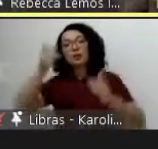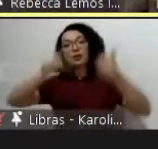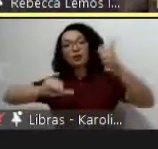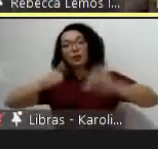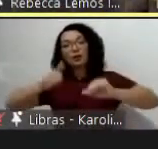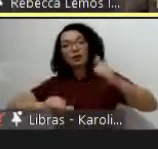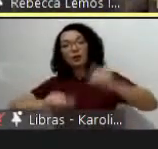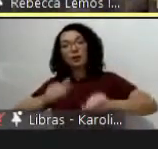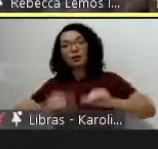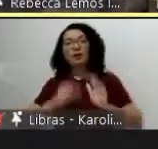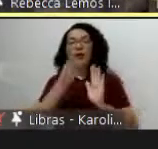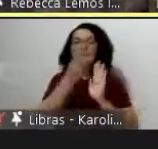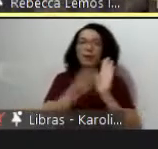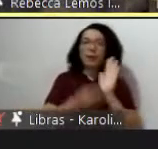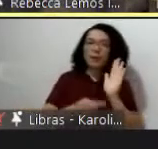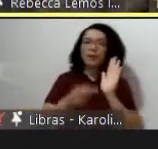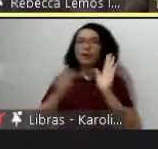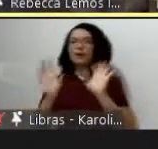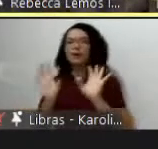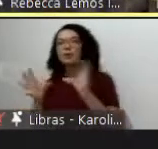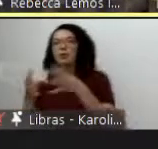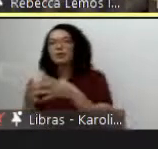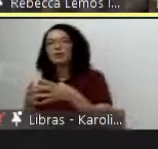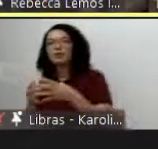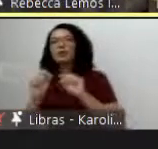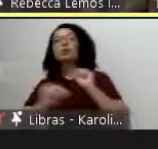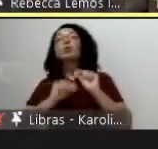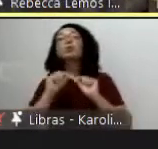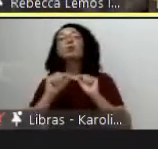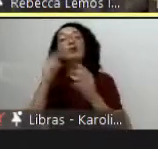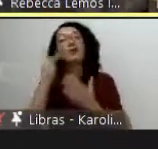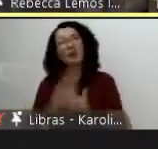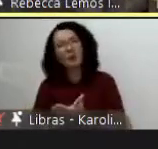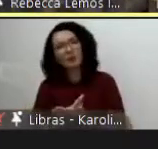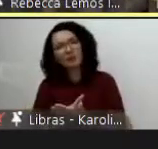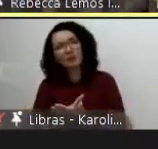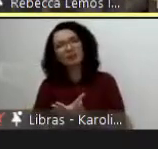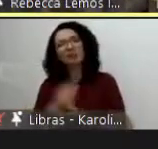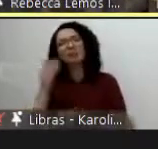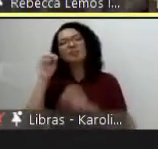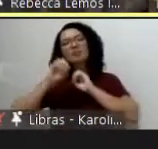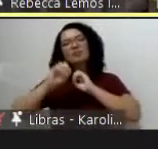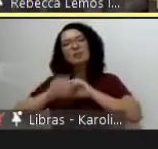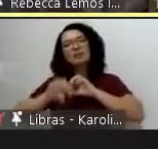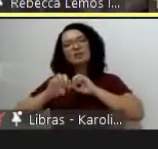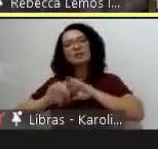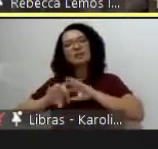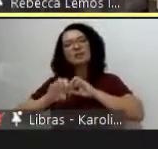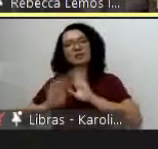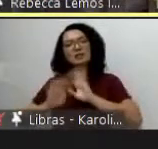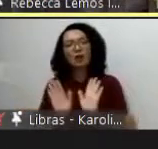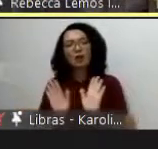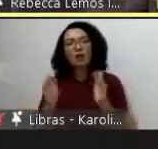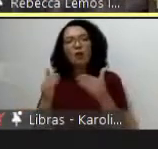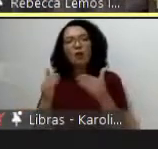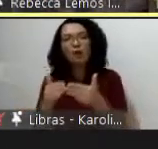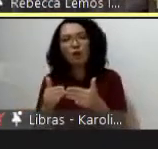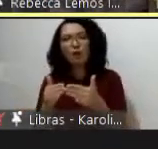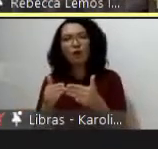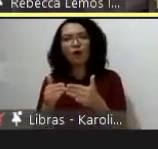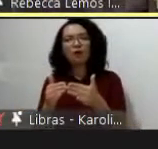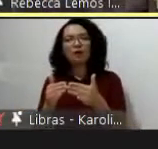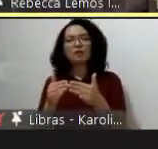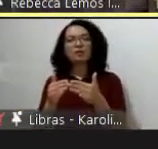programas o que acaba pesando é um ensino bastante especializado e isso é